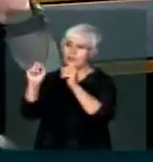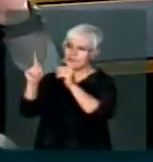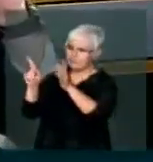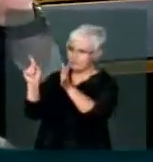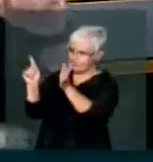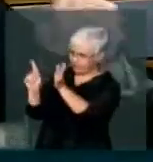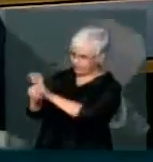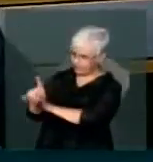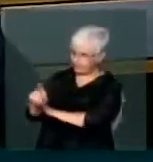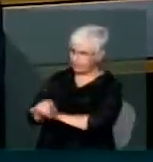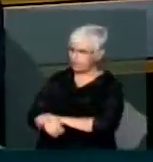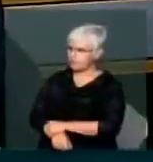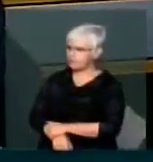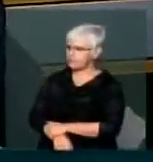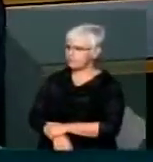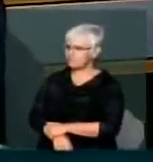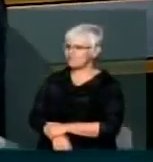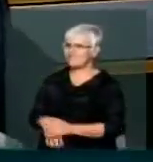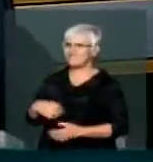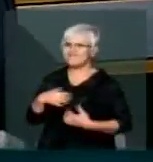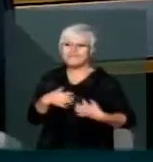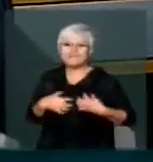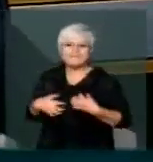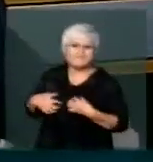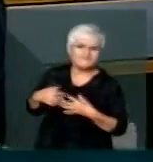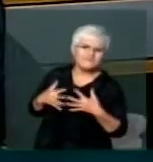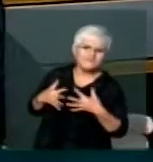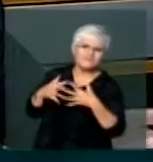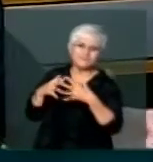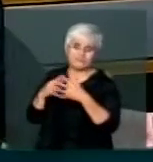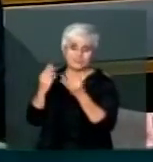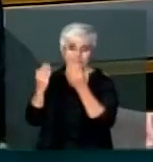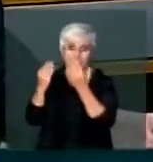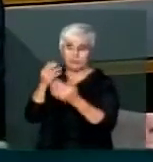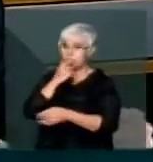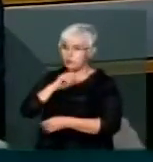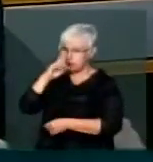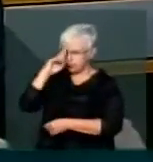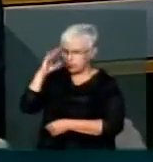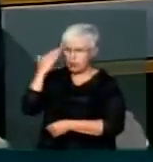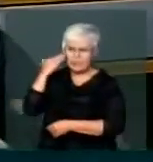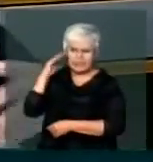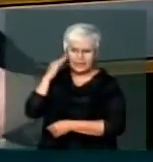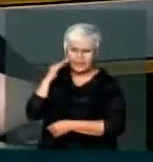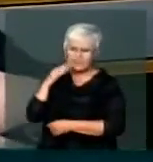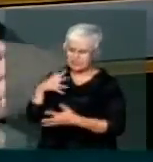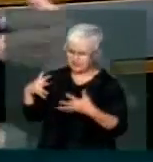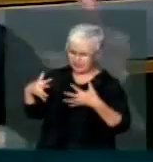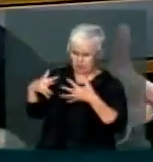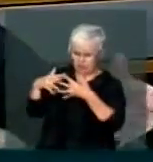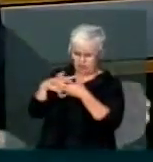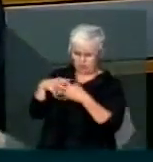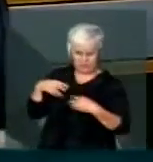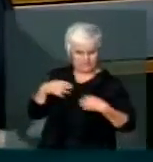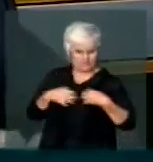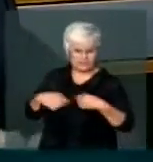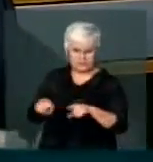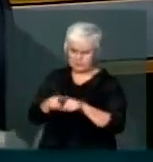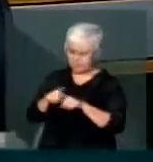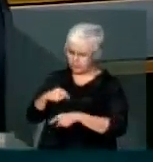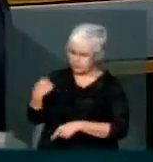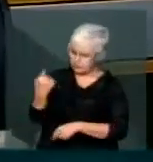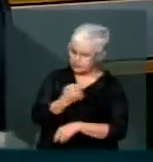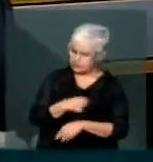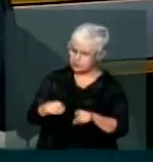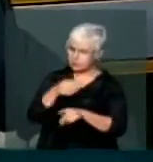pergunta Ainda na linha do desconforto Vossa Senhoria concorda que causa um certo desconforto a todos nós E a opinião pública